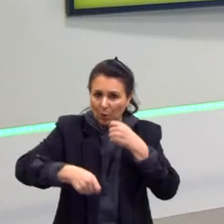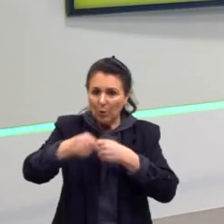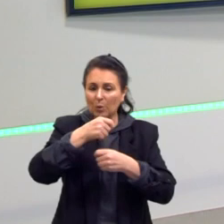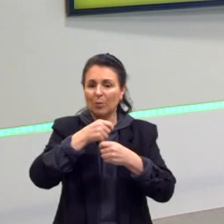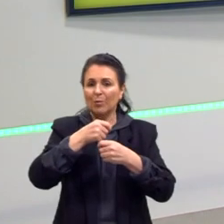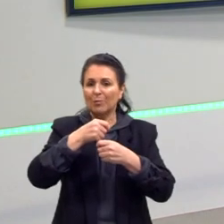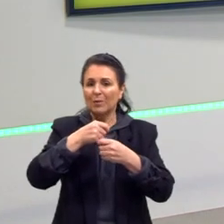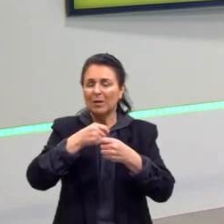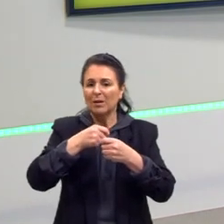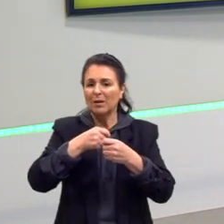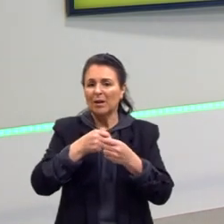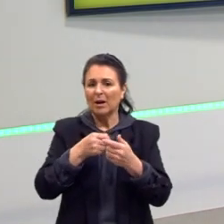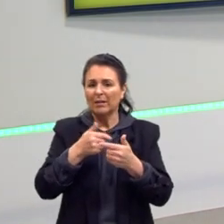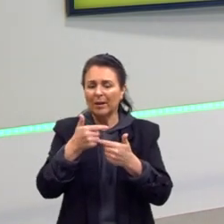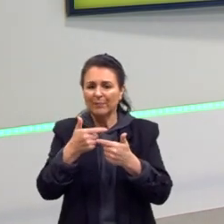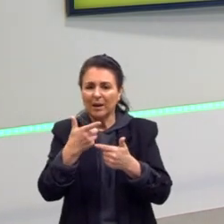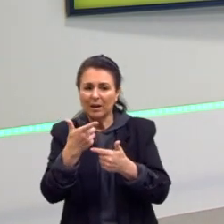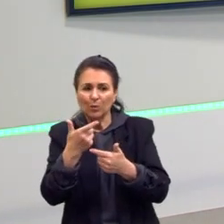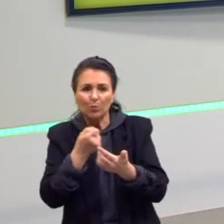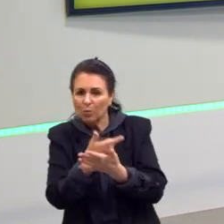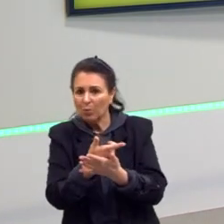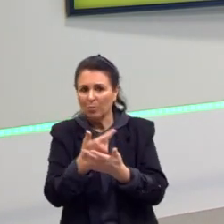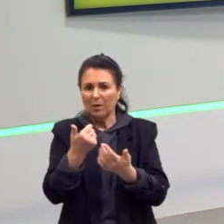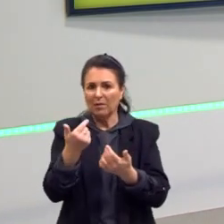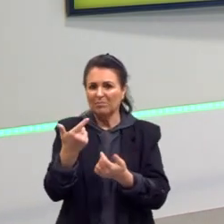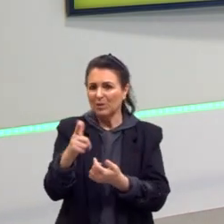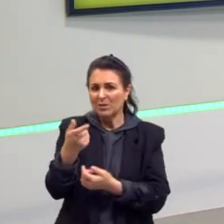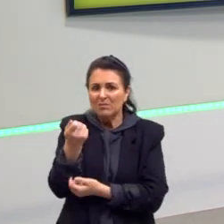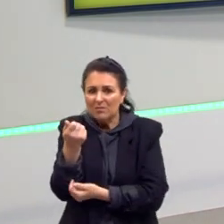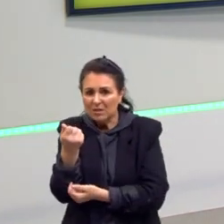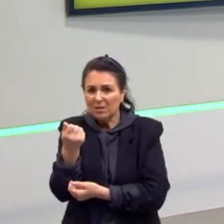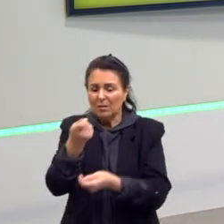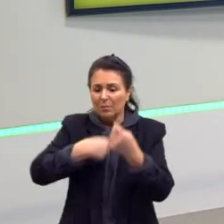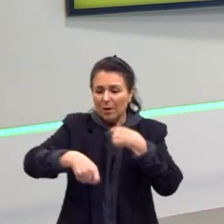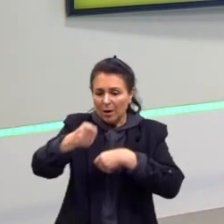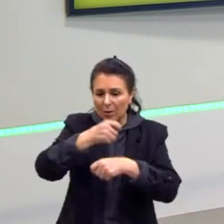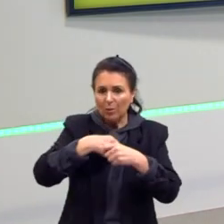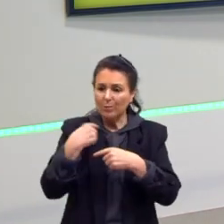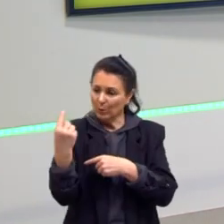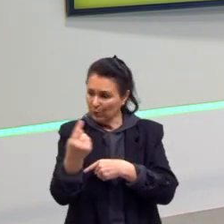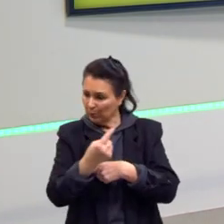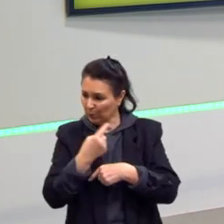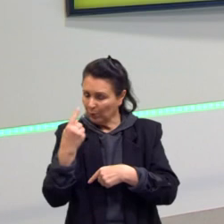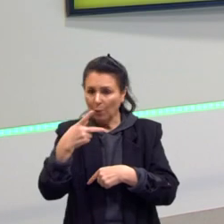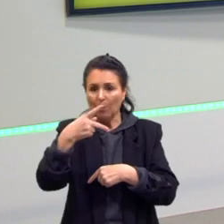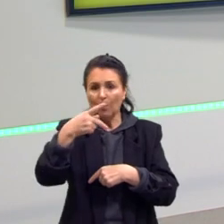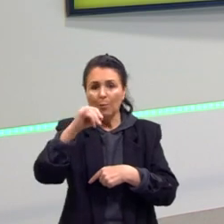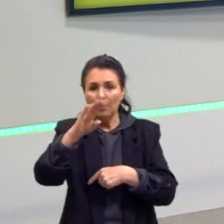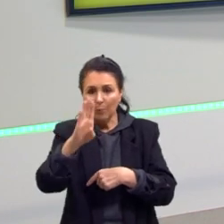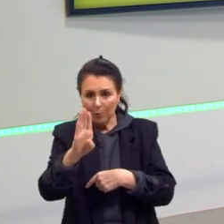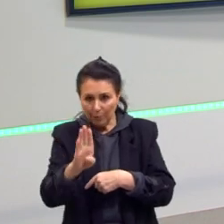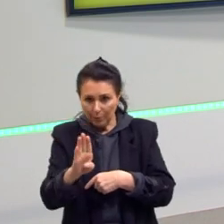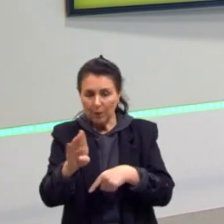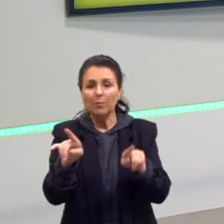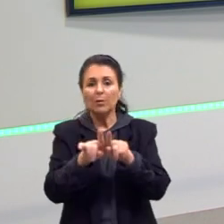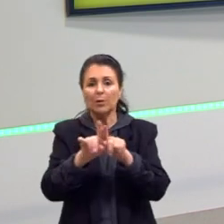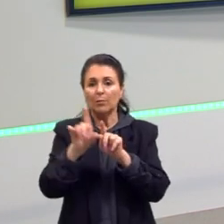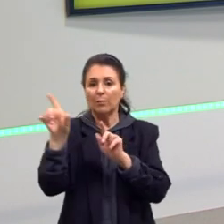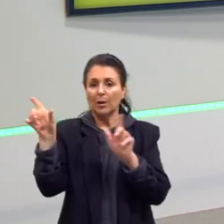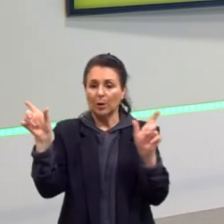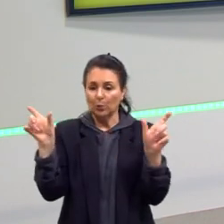retraída, ela não vai comprar, ela não tem dinheiro, né, pra economia circular, então o PIB também acaba se retraindo. Muita gente